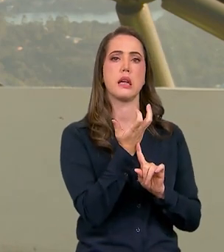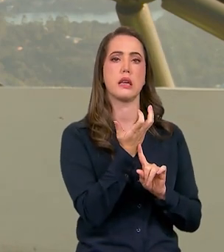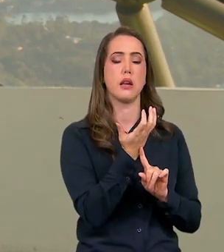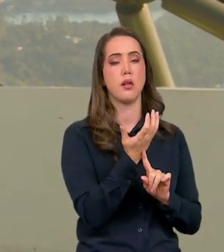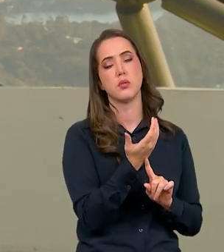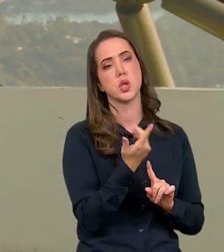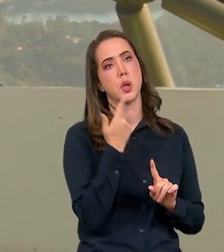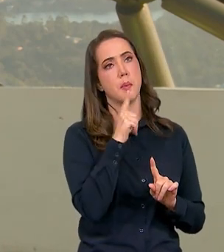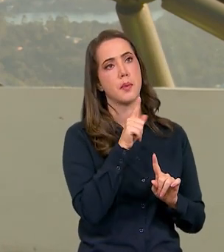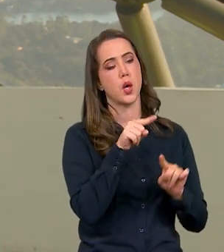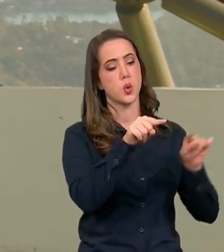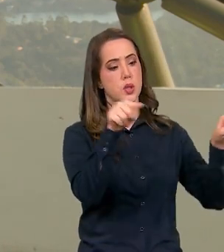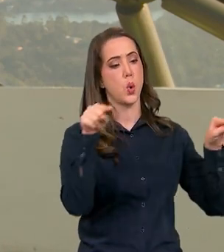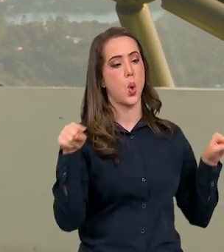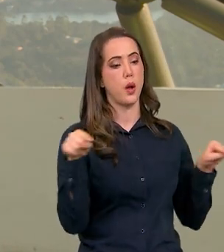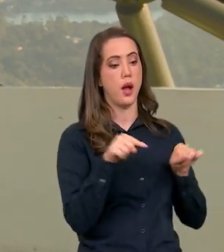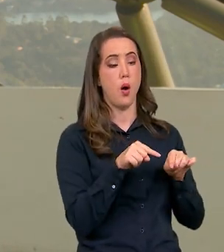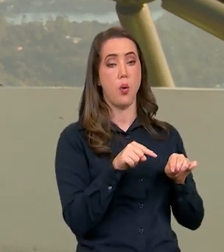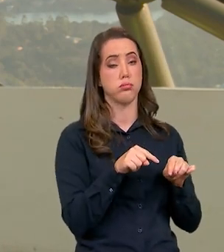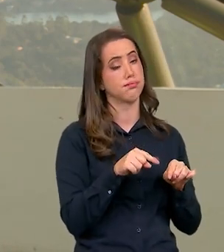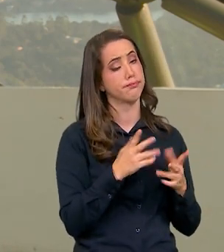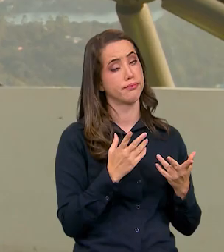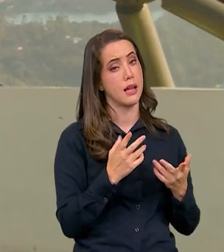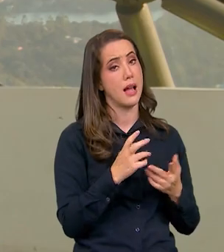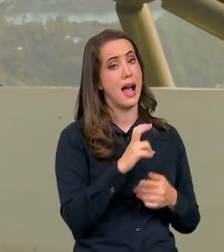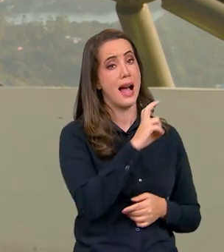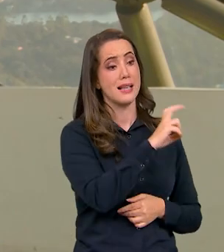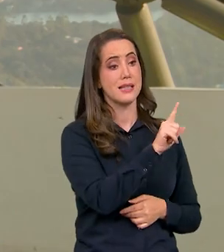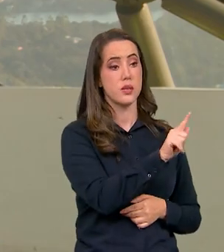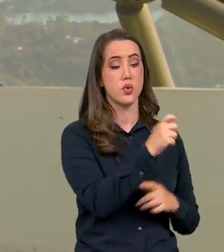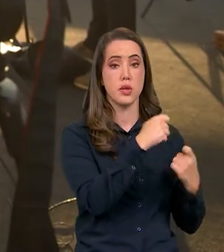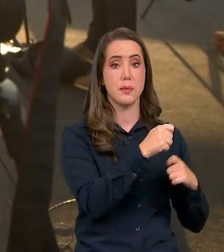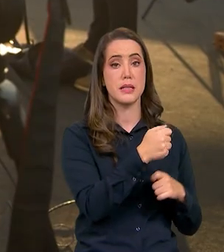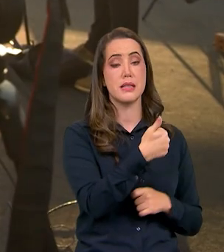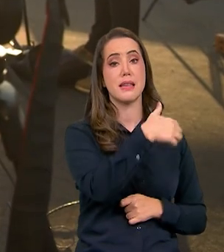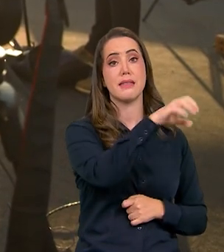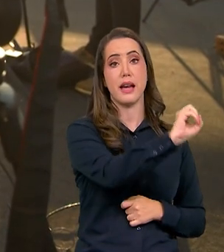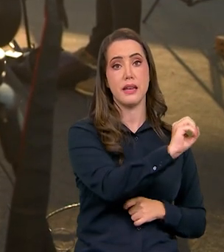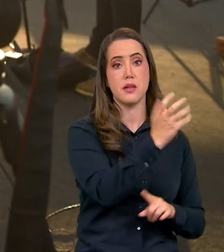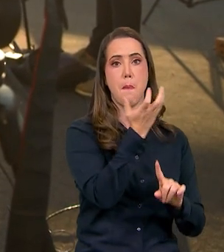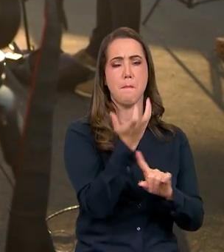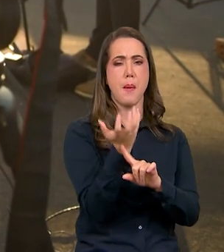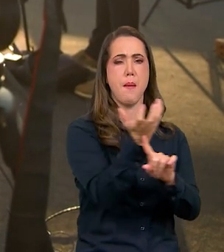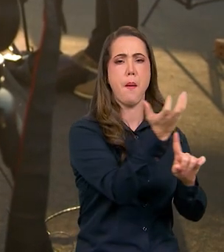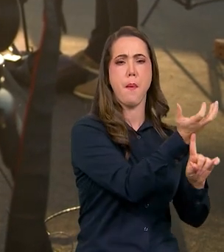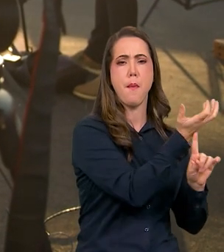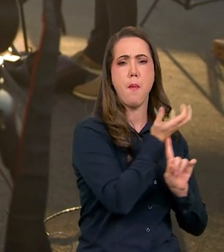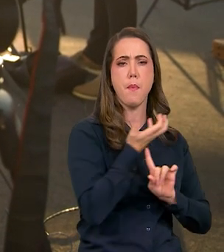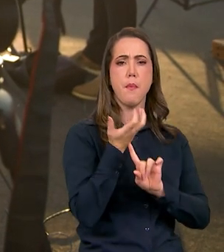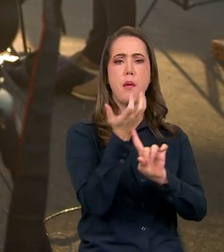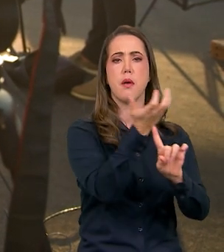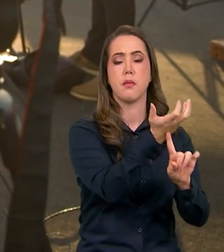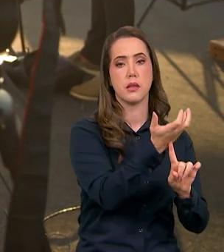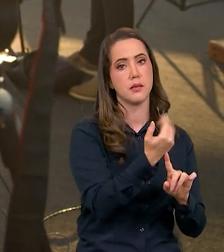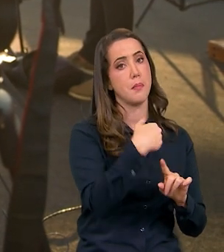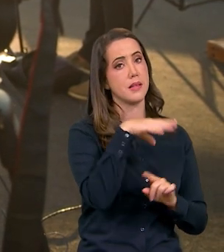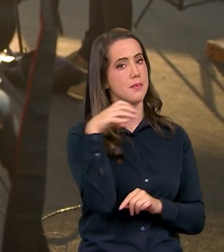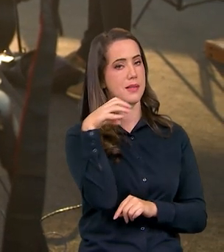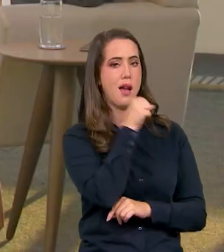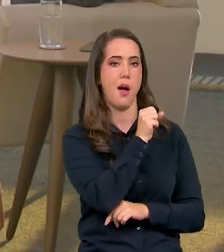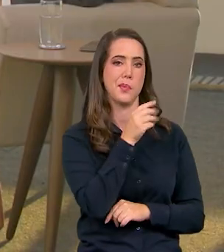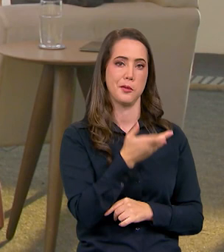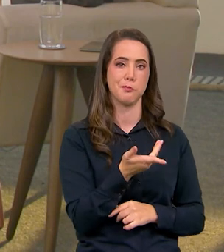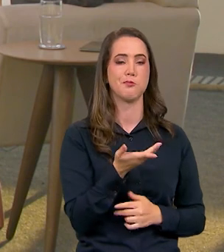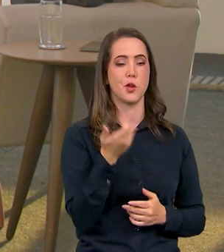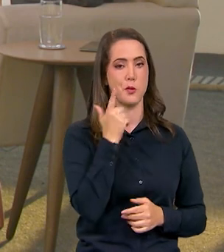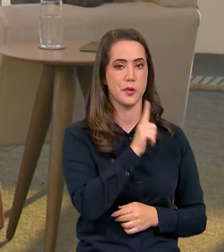antena para ter uma cobertura dessa área, a 5G precisa de 10 antenas para cobrir a mesma área, mas com isso também ela entrega muito